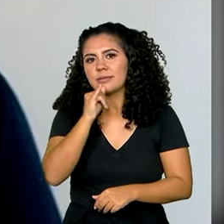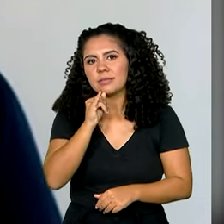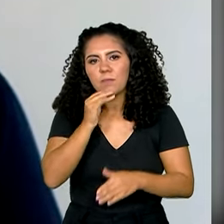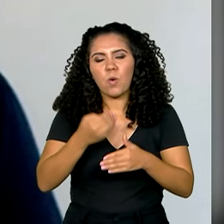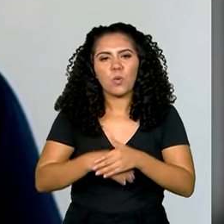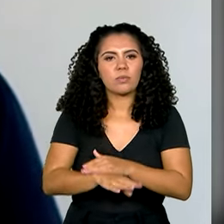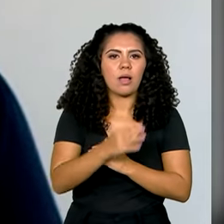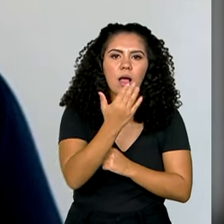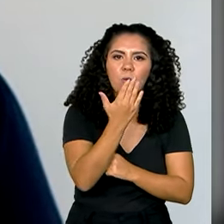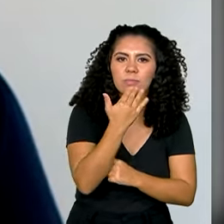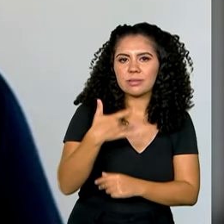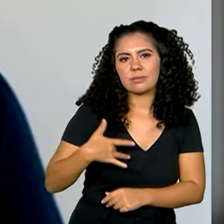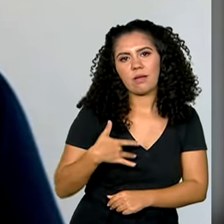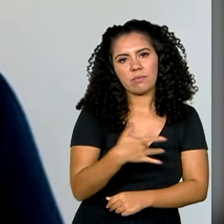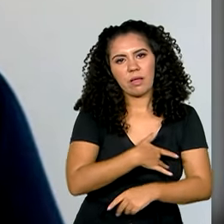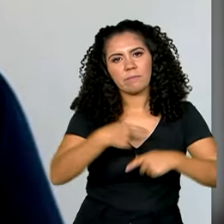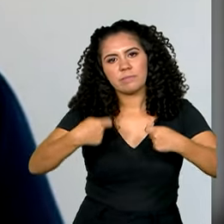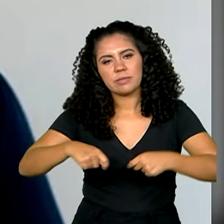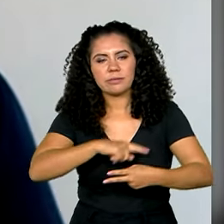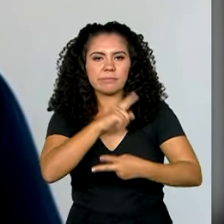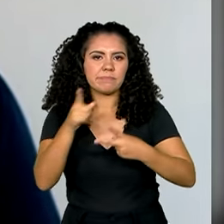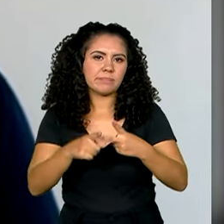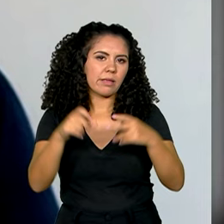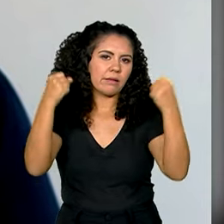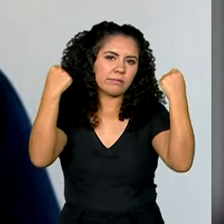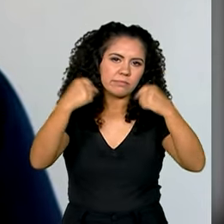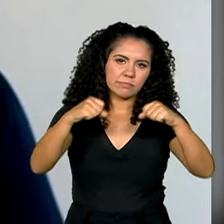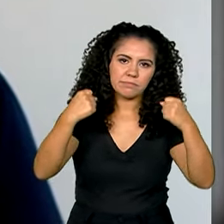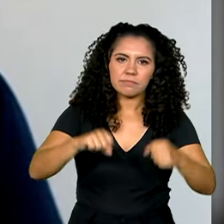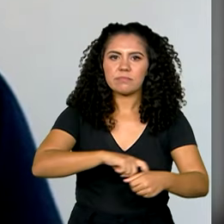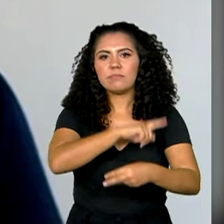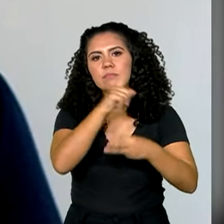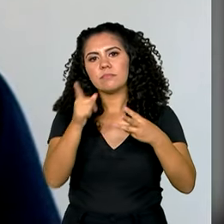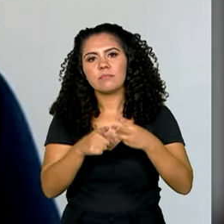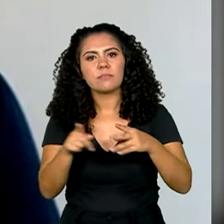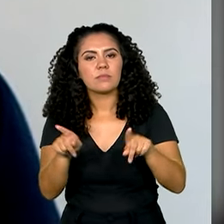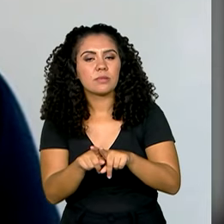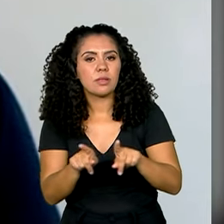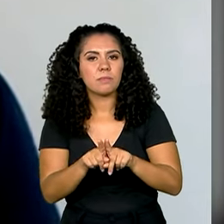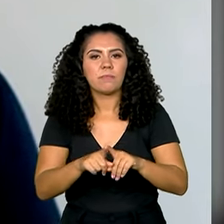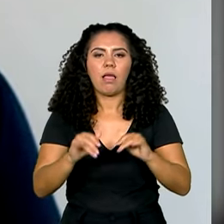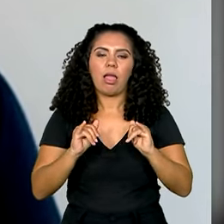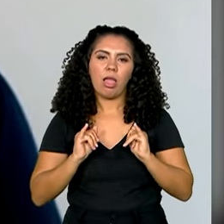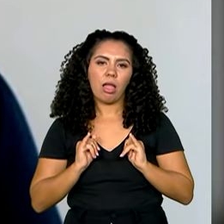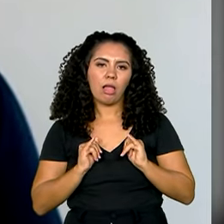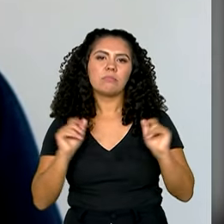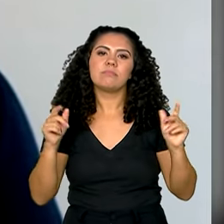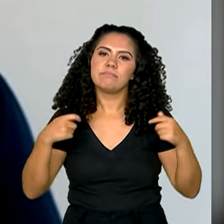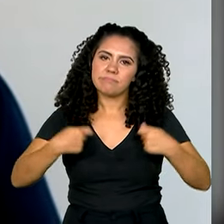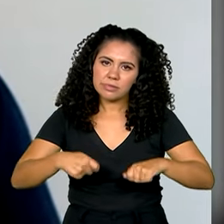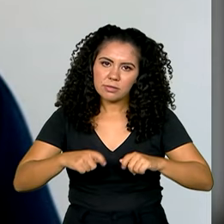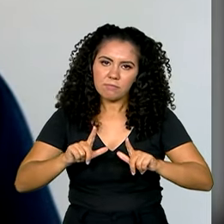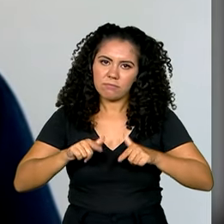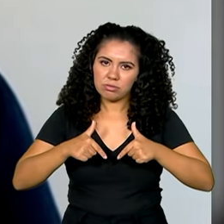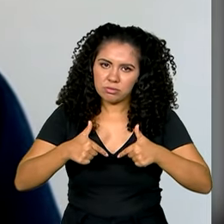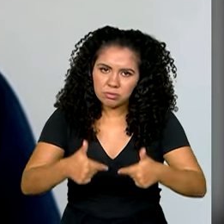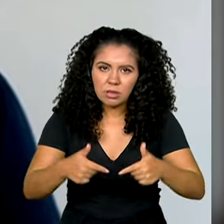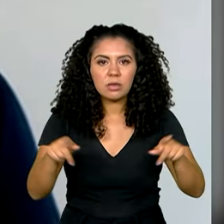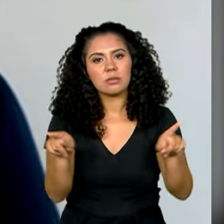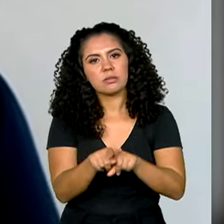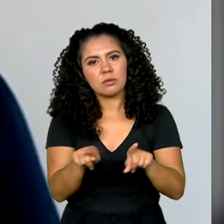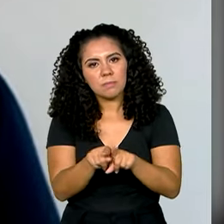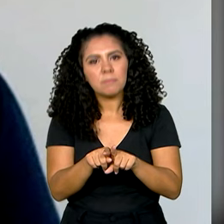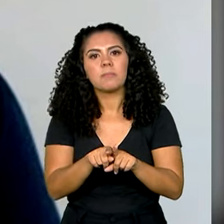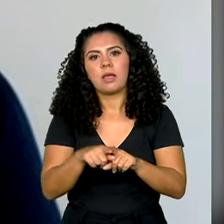estímulo à alimentação saudável, atividade física, diminuição do sedentarismo, certo? É trabalhar aí com uma